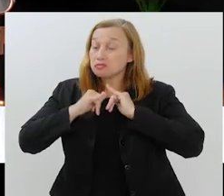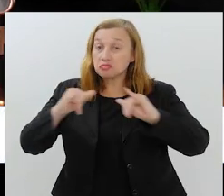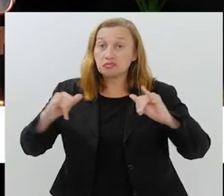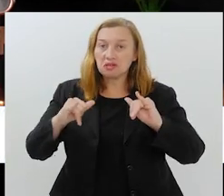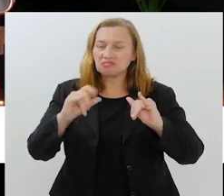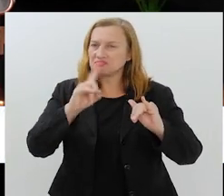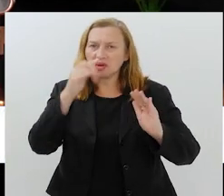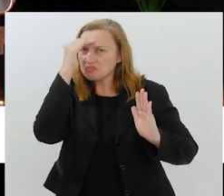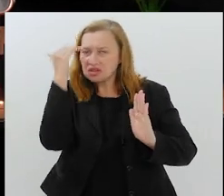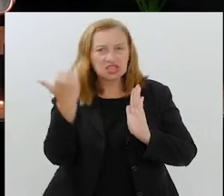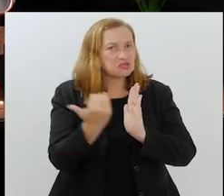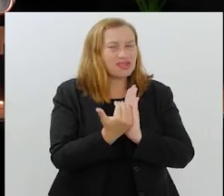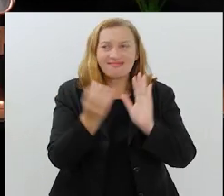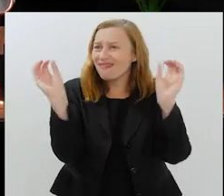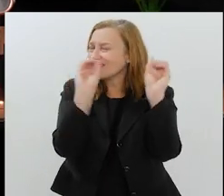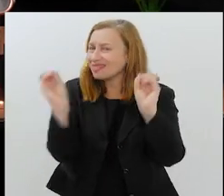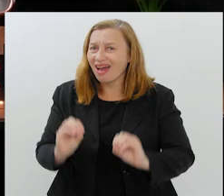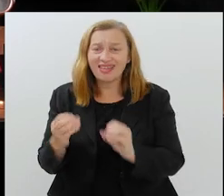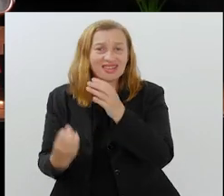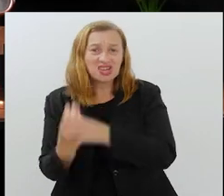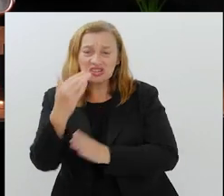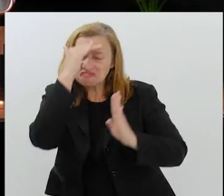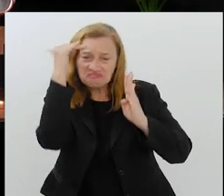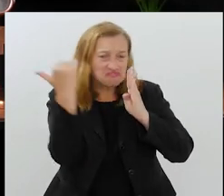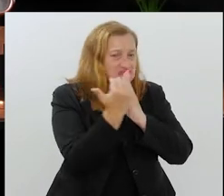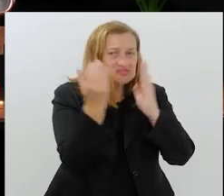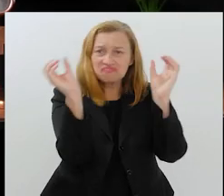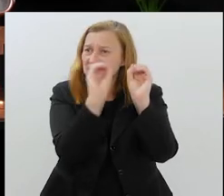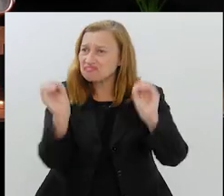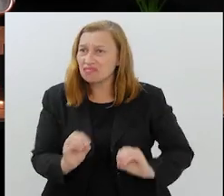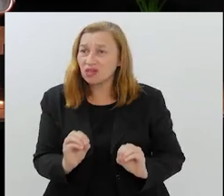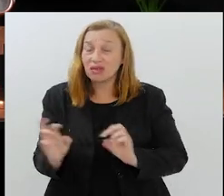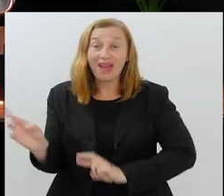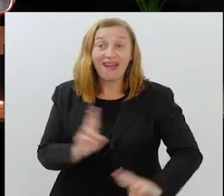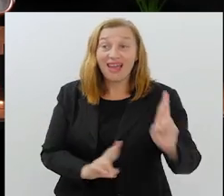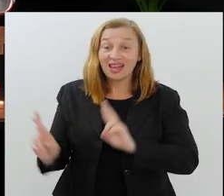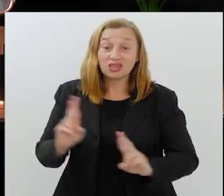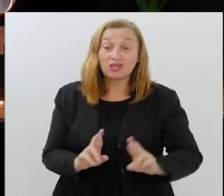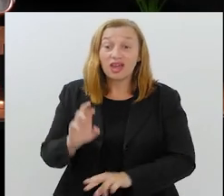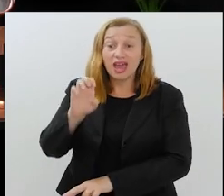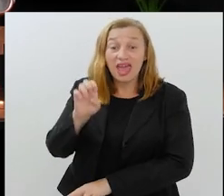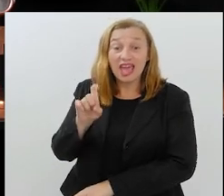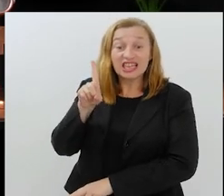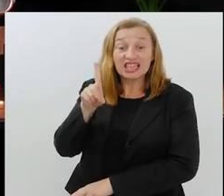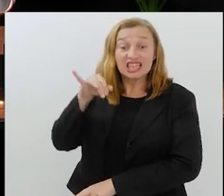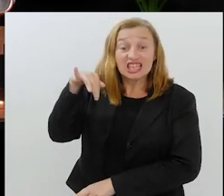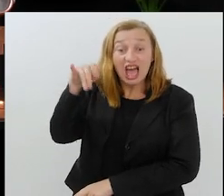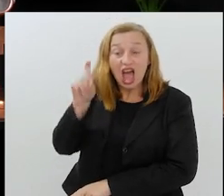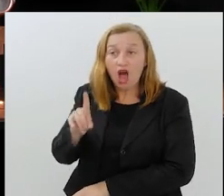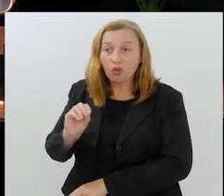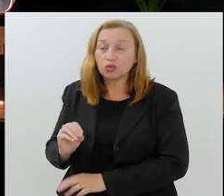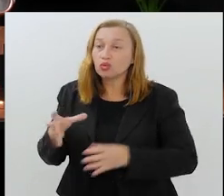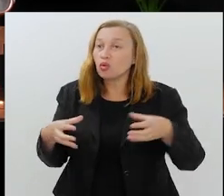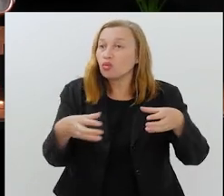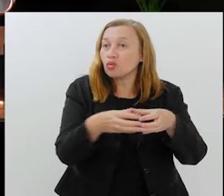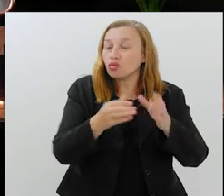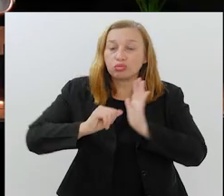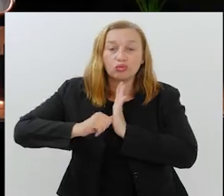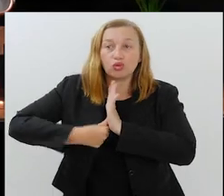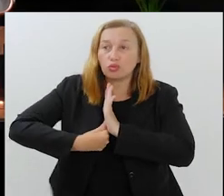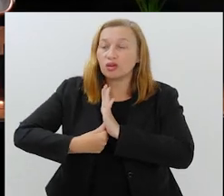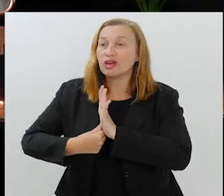regulamento geral que a CBF cria e não respeita, seleção brasileira, relacionamento de Edinaldo Rodrigues com clubes,